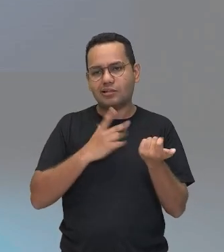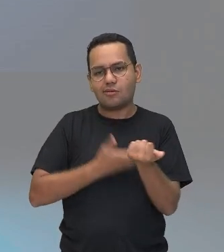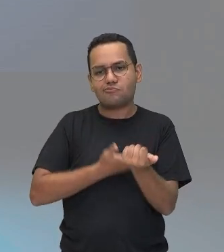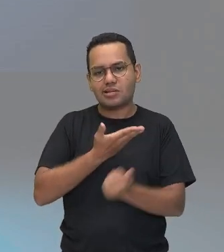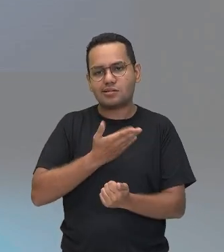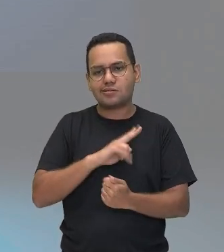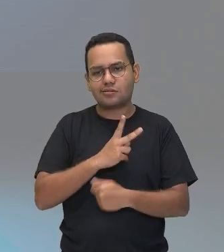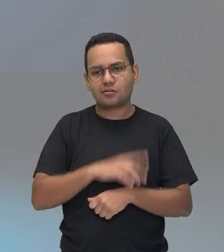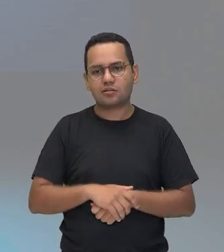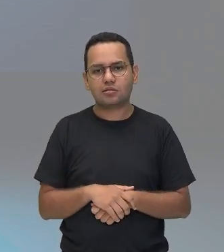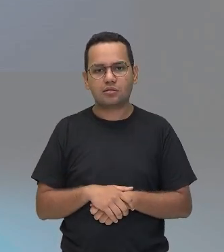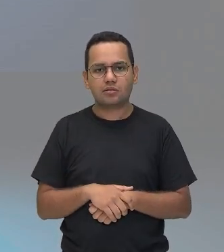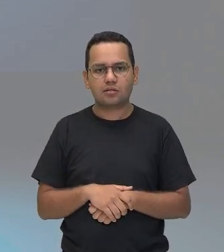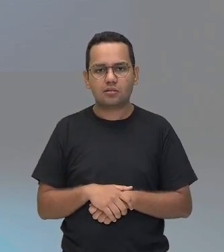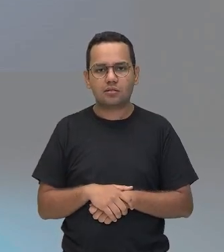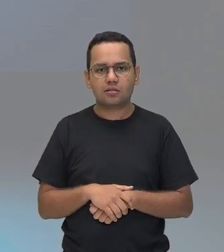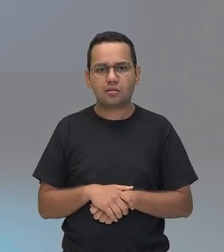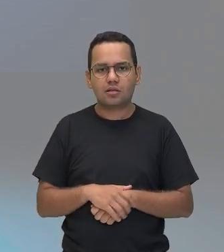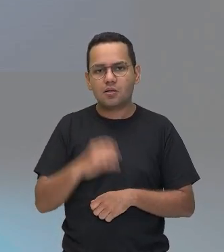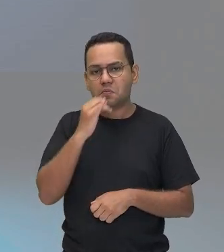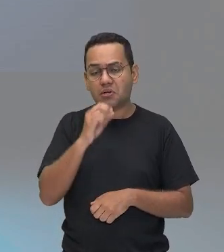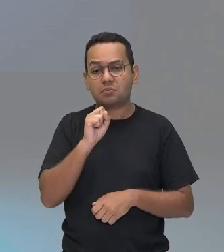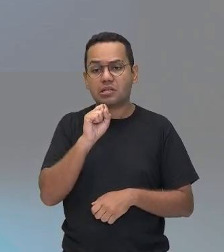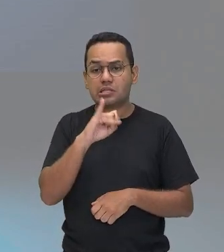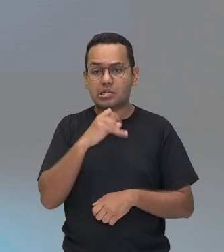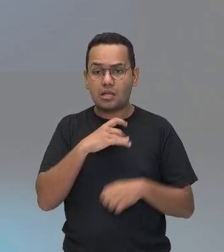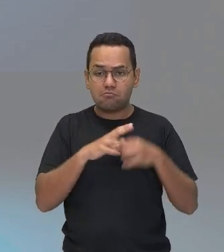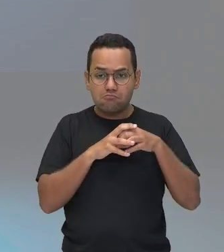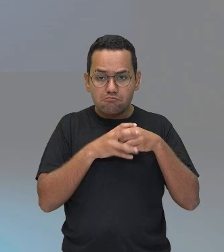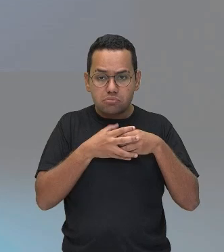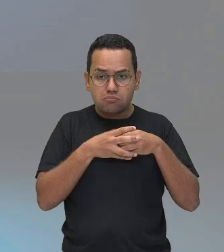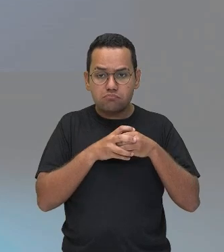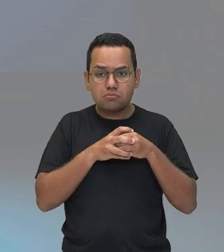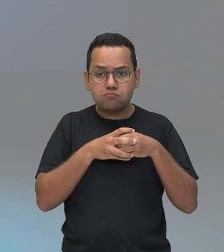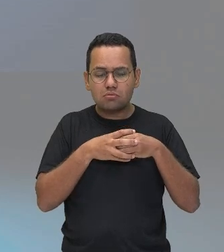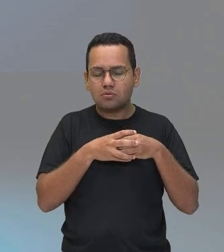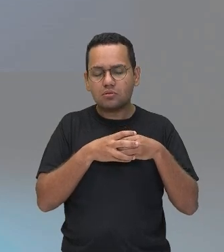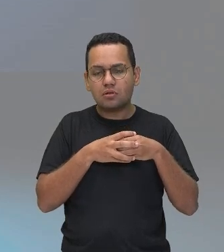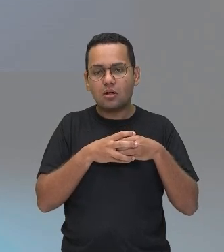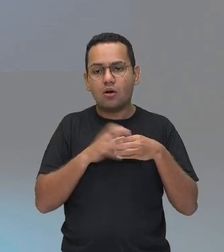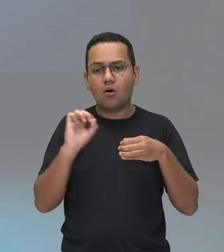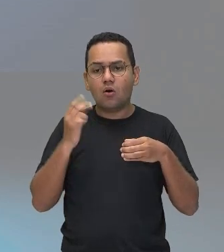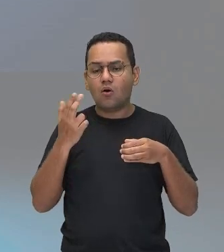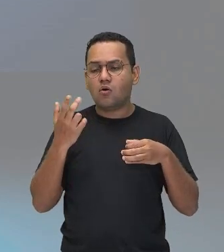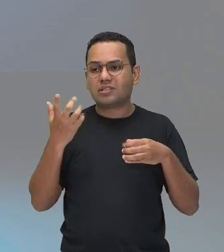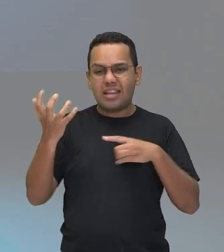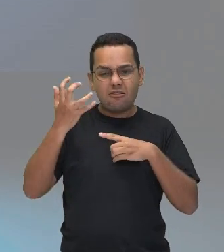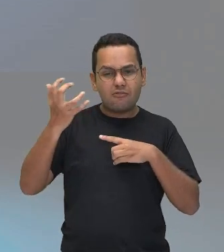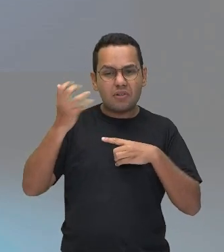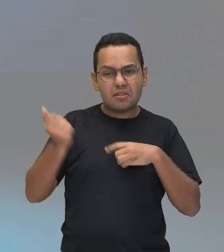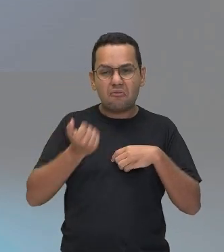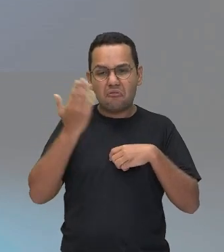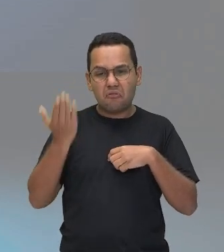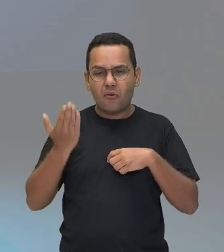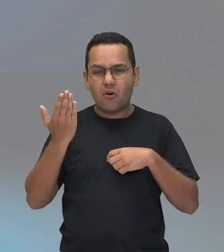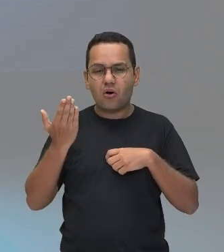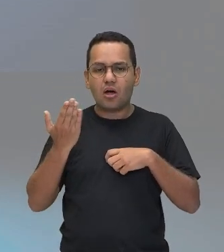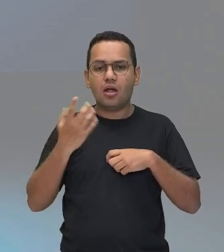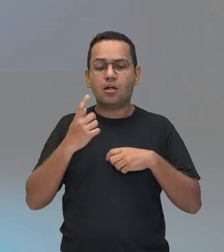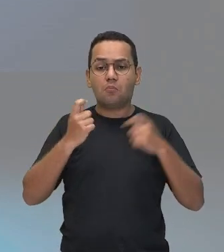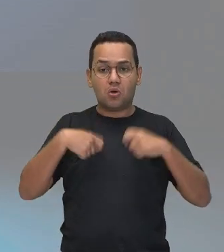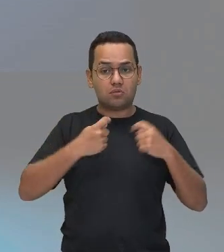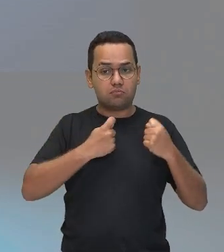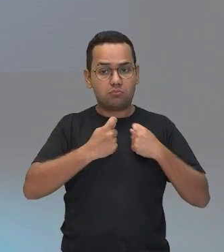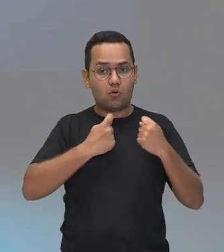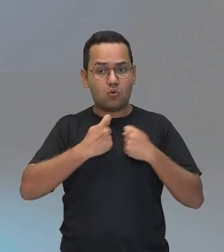alguma obstrução, ou por causa de alguma contração, por causa do nível de estresse, vai melhorar isso aí. Vai ter um relaxamento, e aí o sangue vai